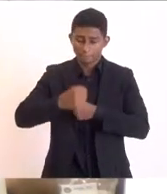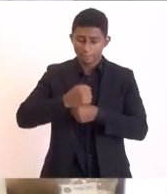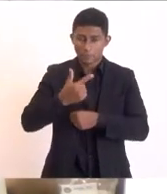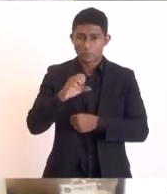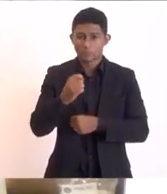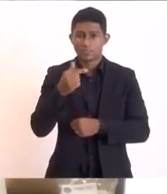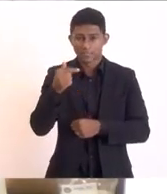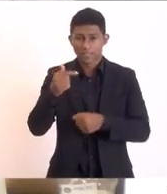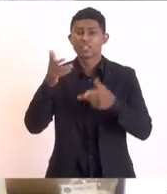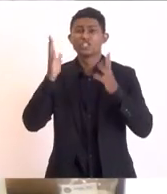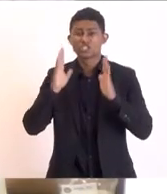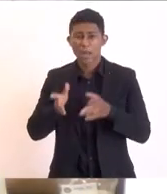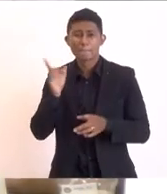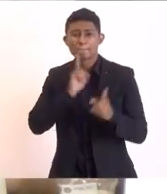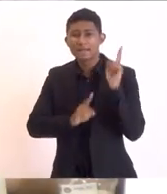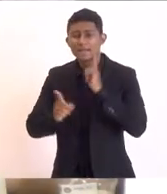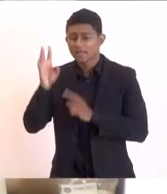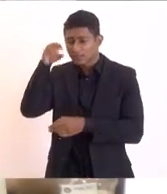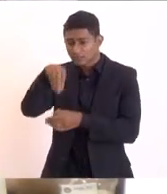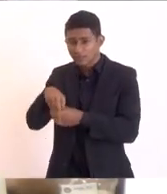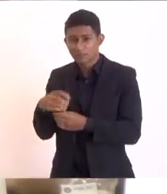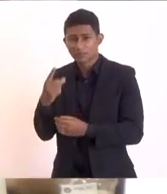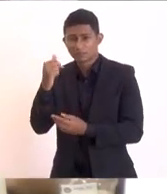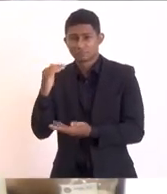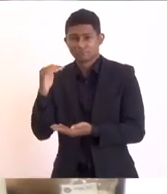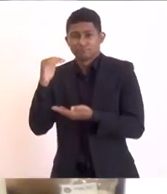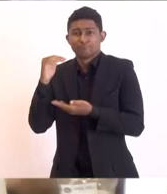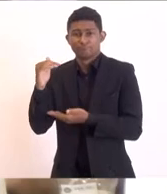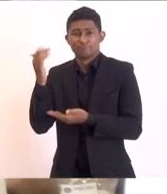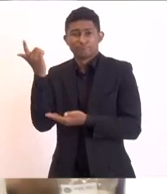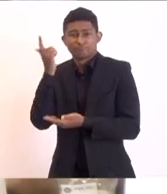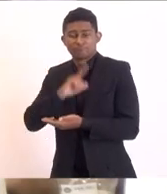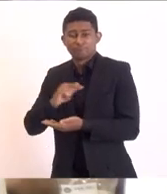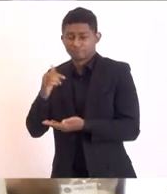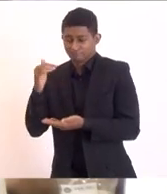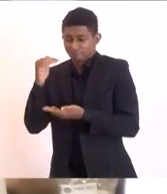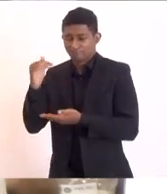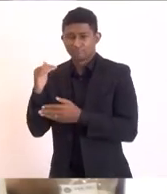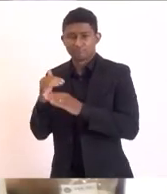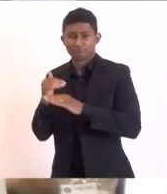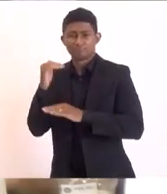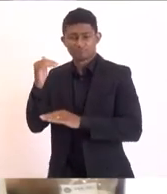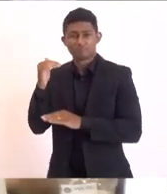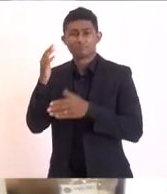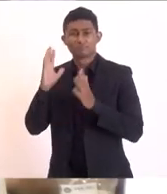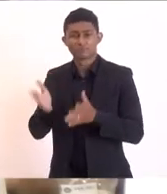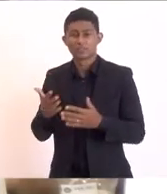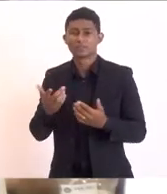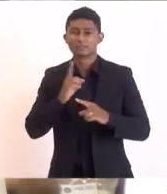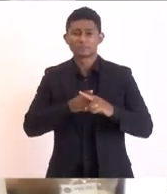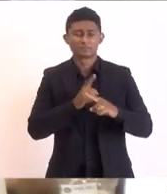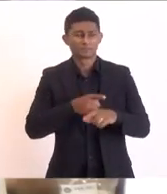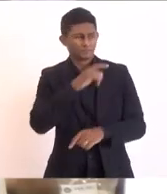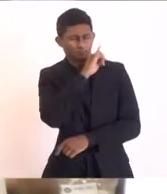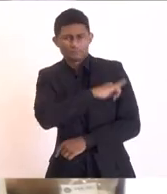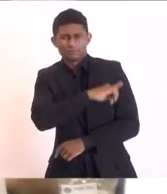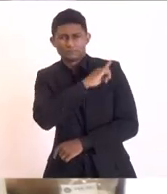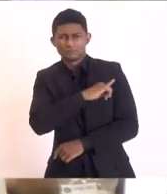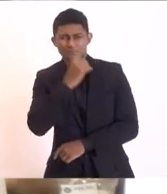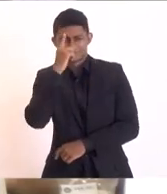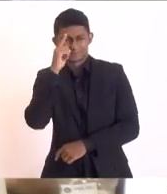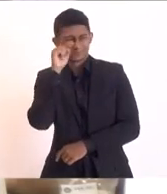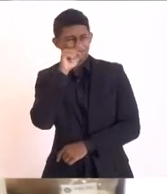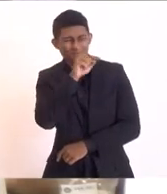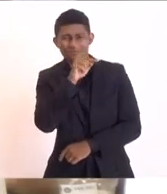municipal a partir do que o Pérez colocou, dos exemplos regionais, do ciclo que o Rio já viveu da Bacia de